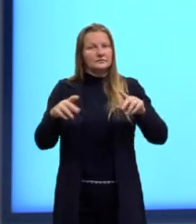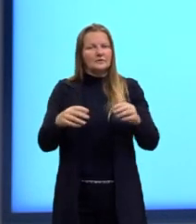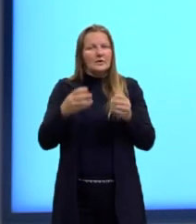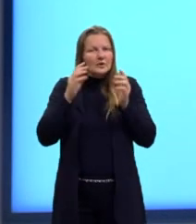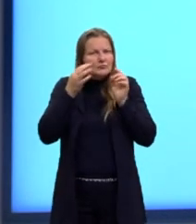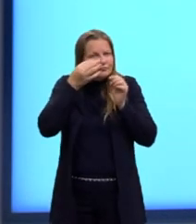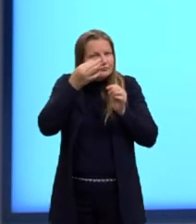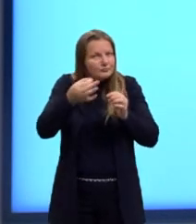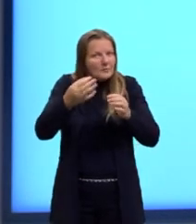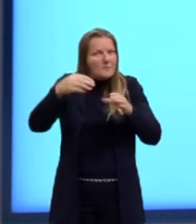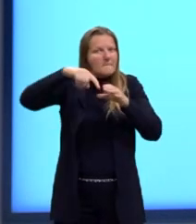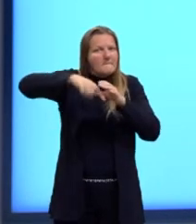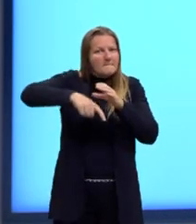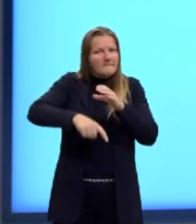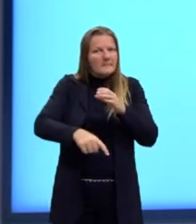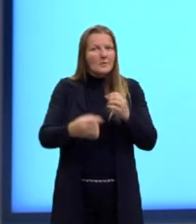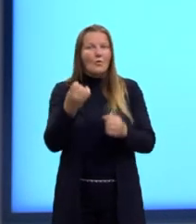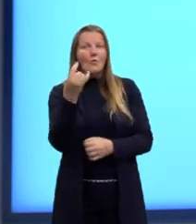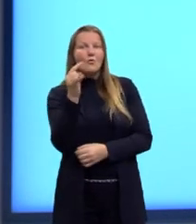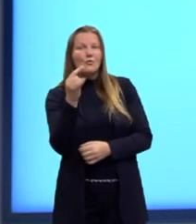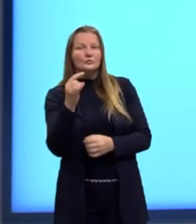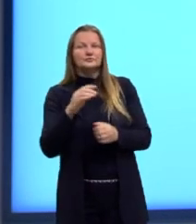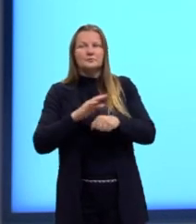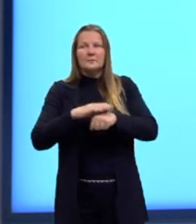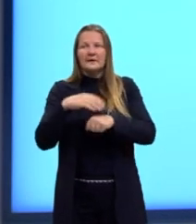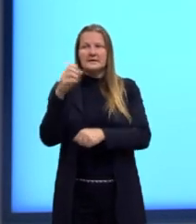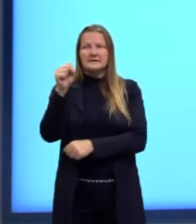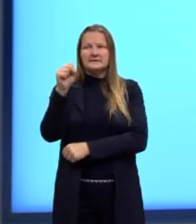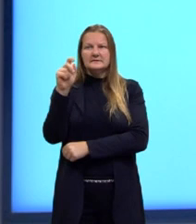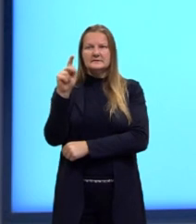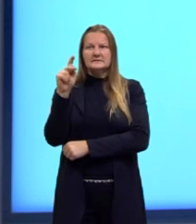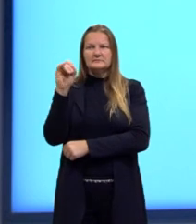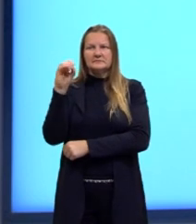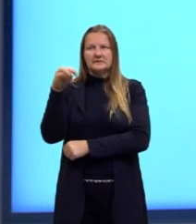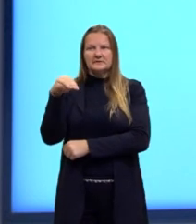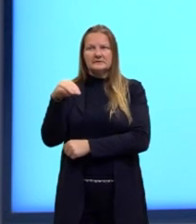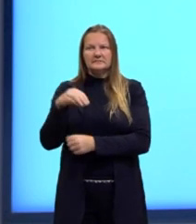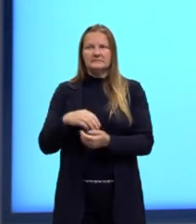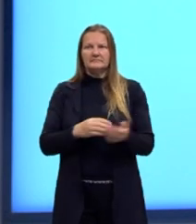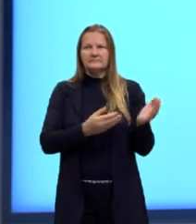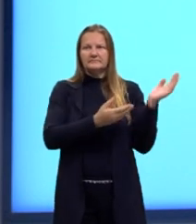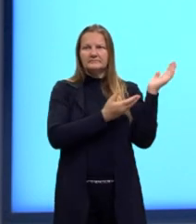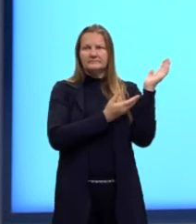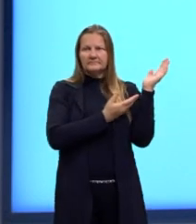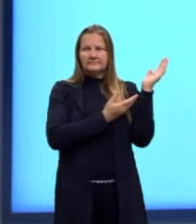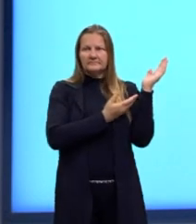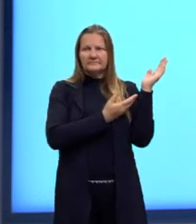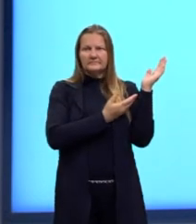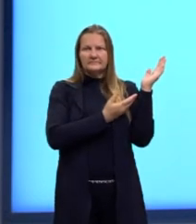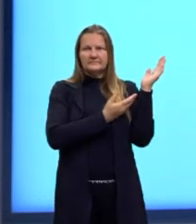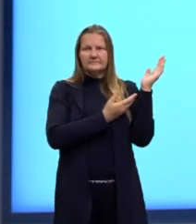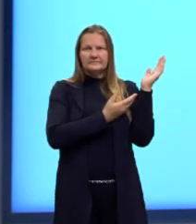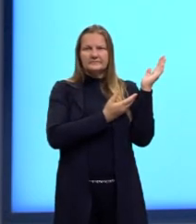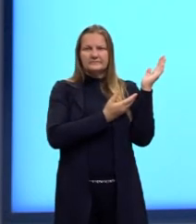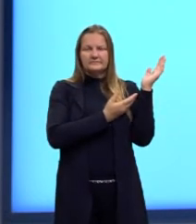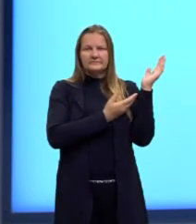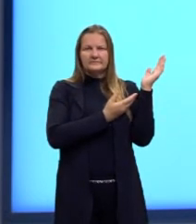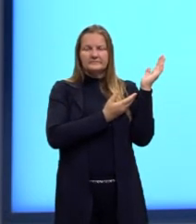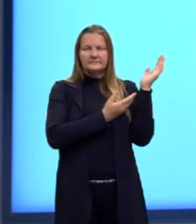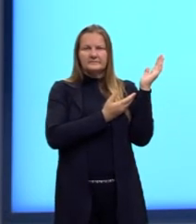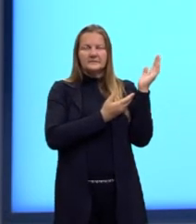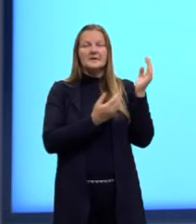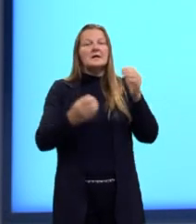melhor, né? Esse último, que é o mais importante para o magnetismo, certo? Isso aqui também é visto bastante em química, mas, claro,